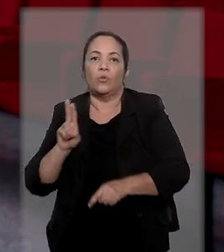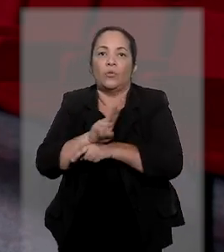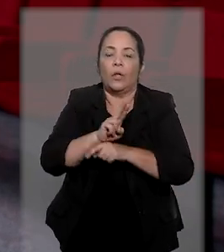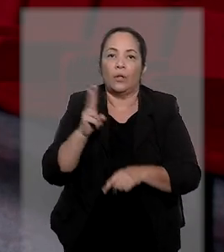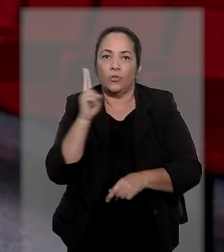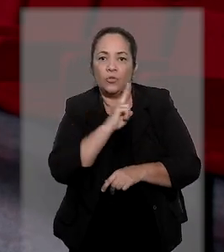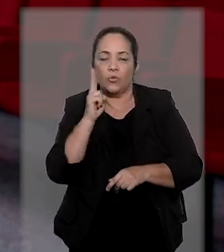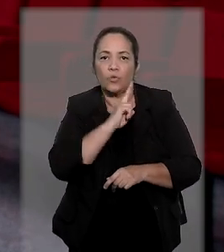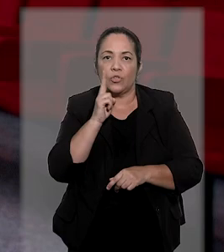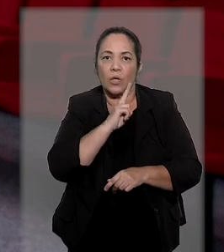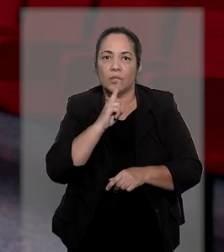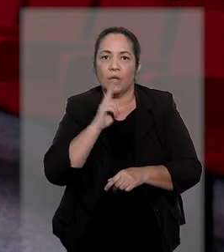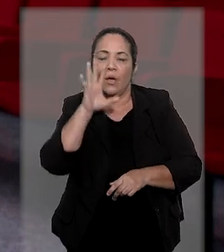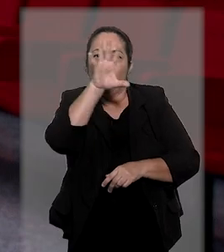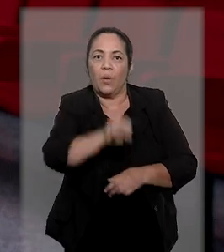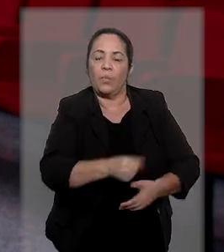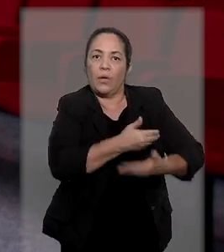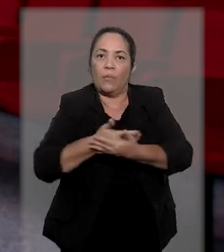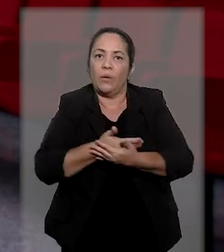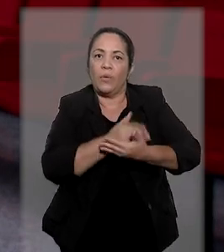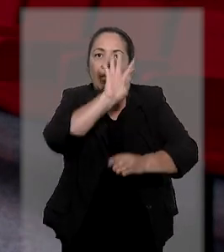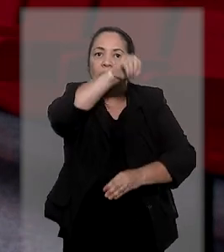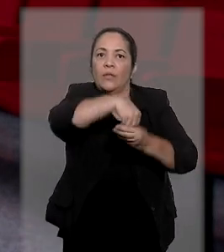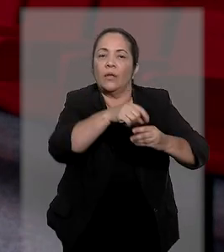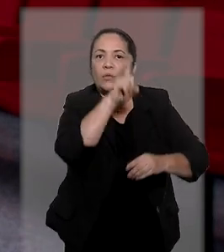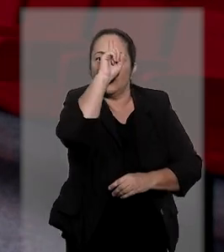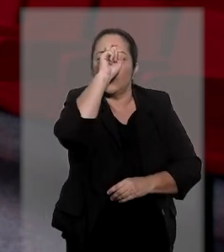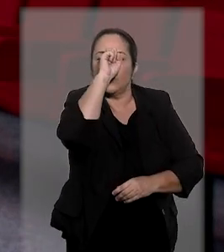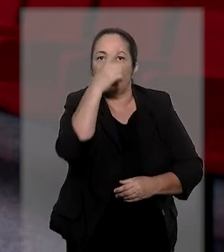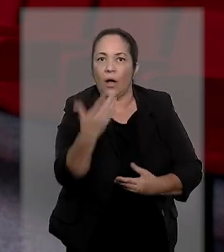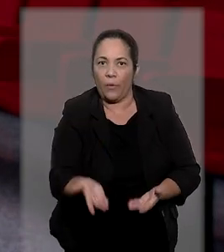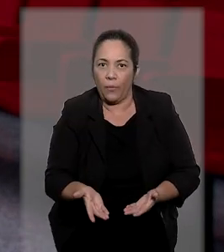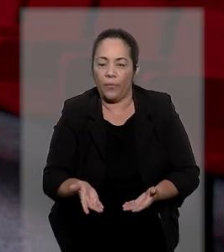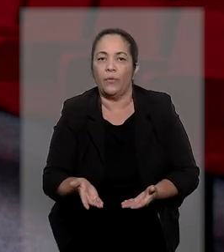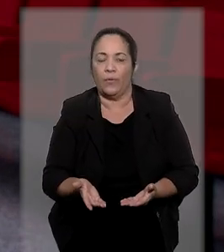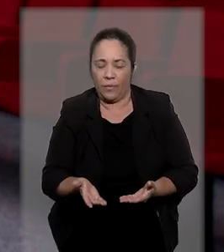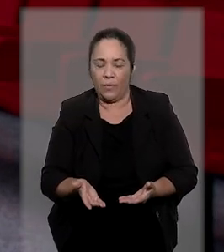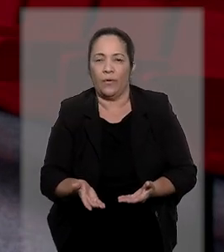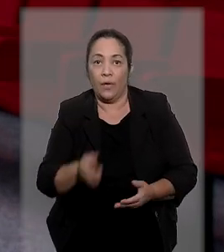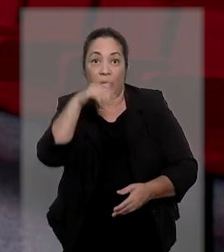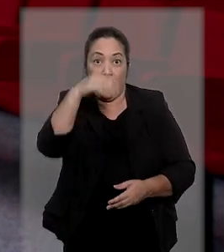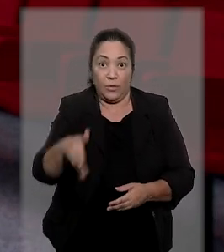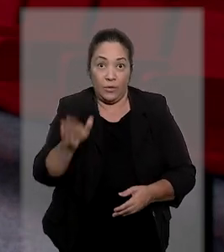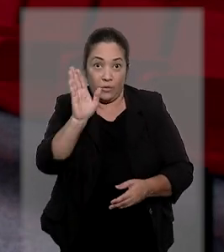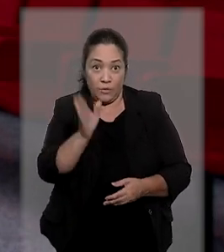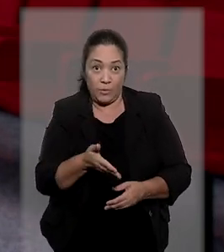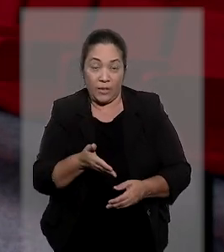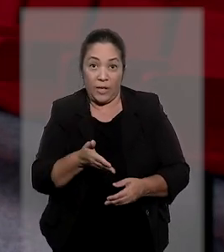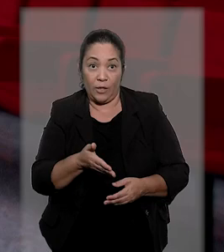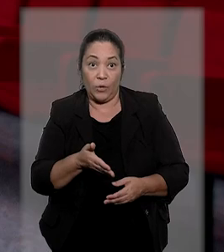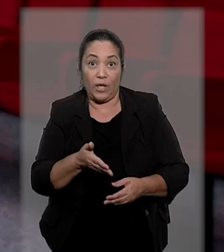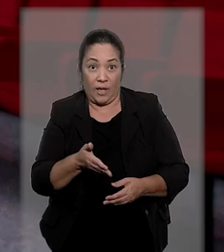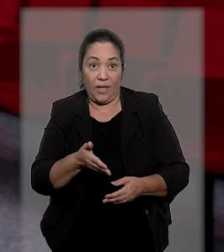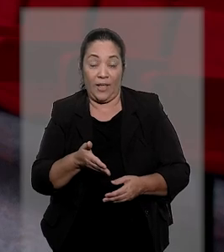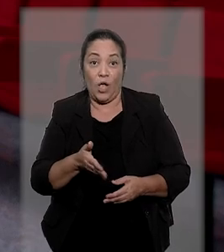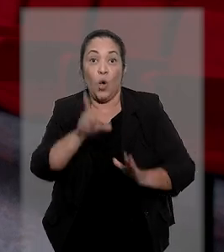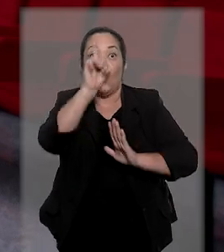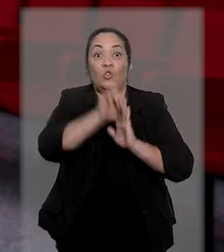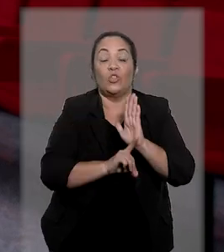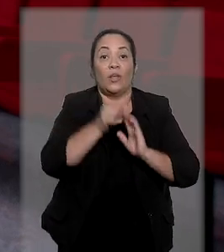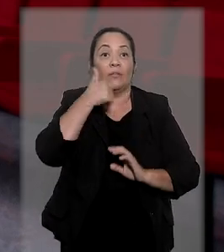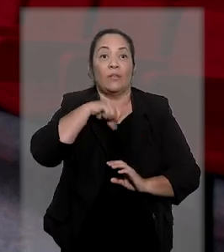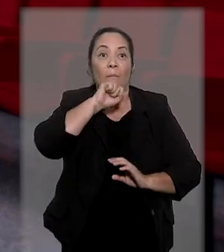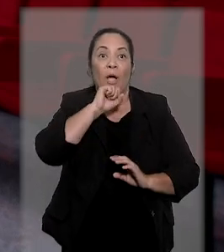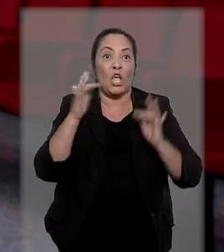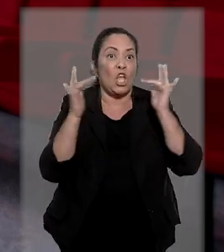determinar a busca e apreensão do bebê assim que nascesse, ainda no hospital, com a suspensão do poder familiar da mãe e a